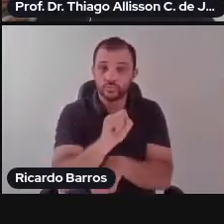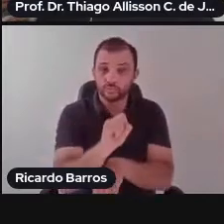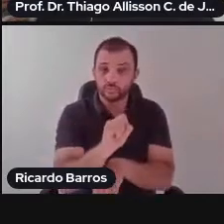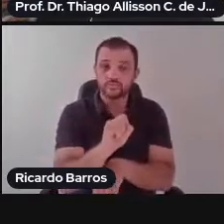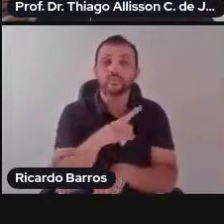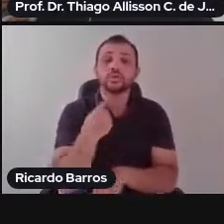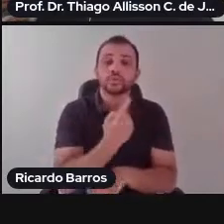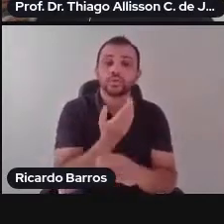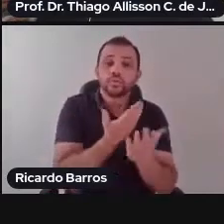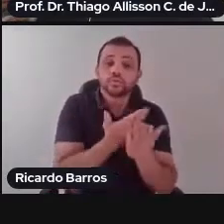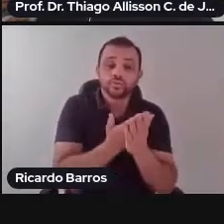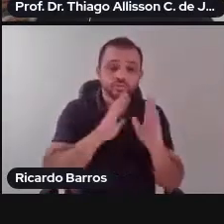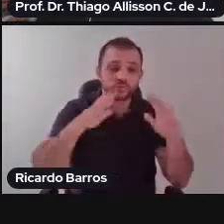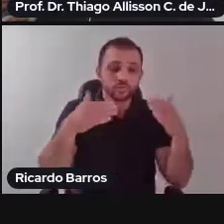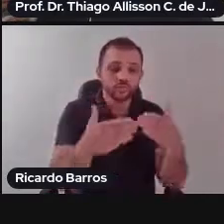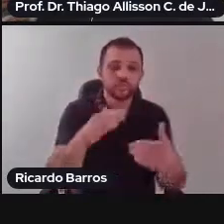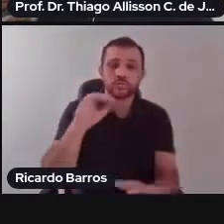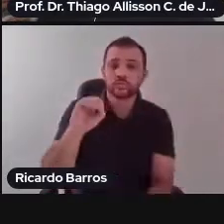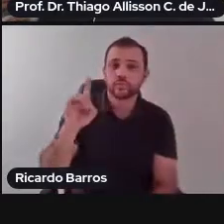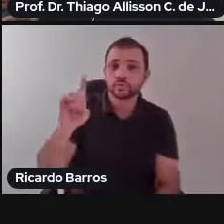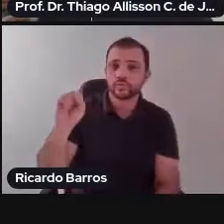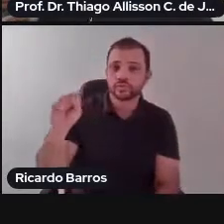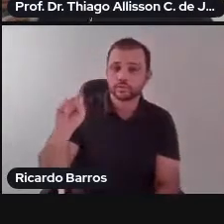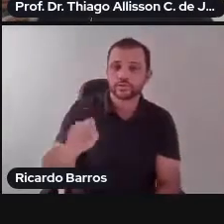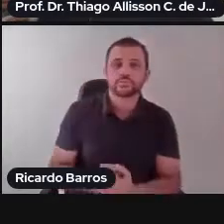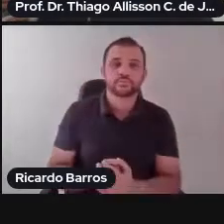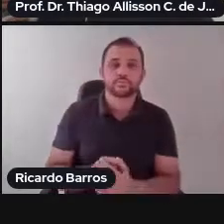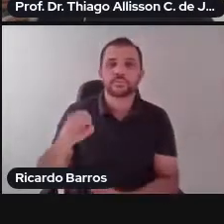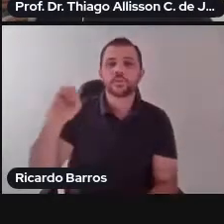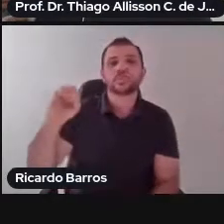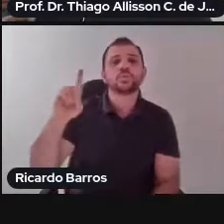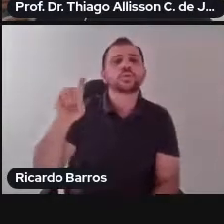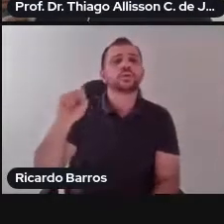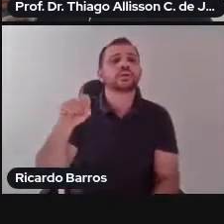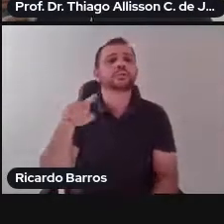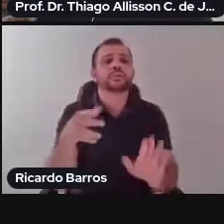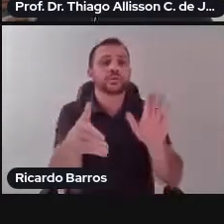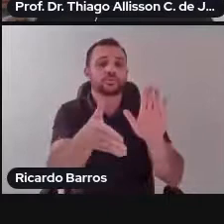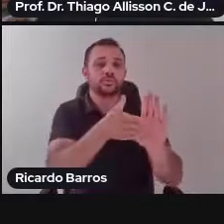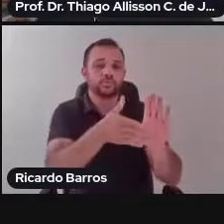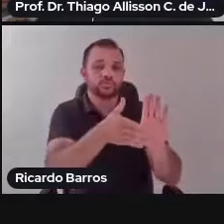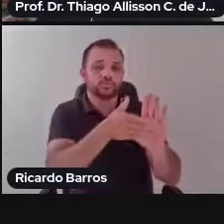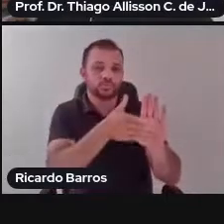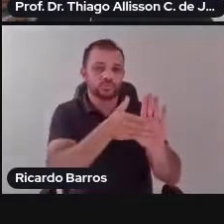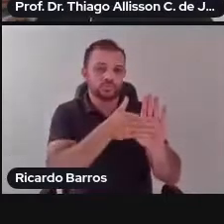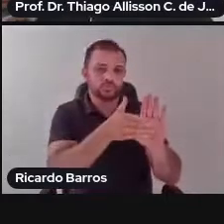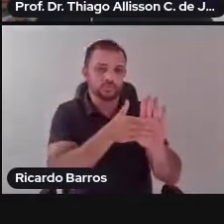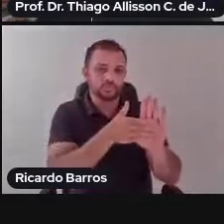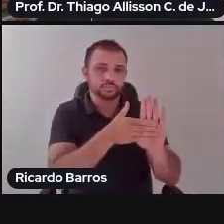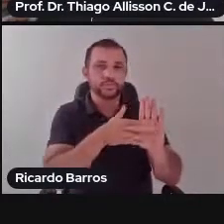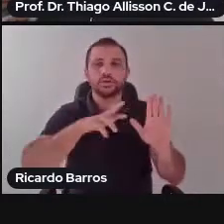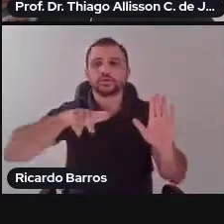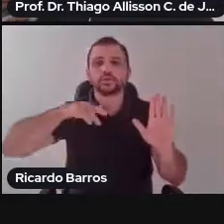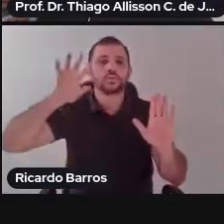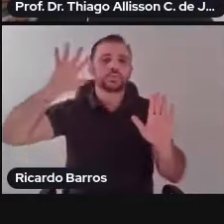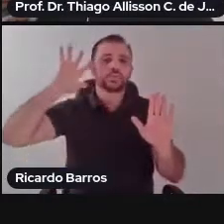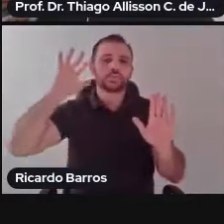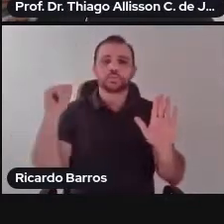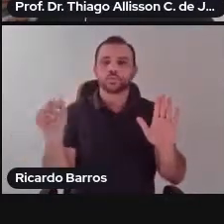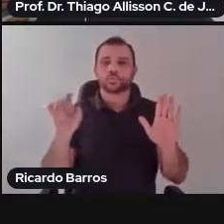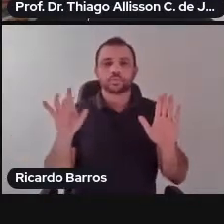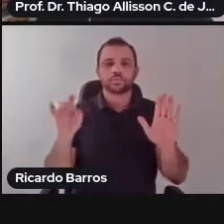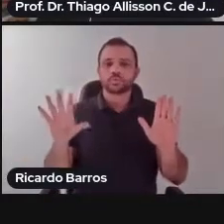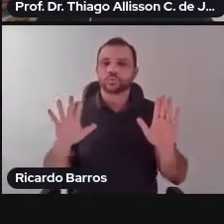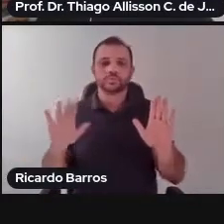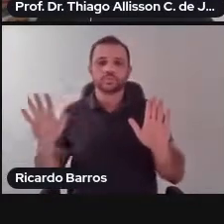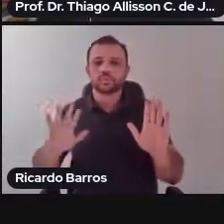justamente, trazer à turma que é uma agenda propositiva, muito mais do que uma reflexão descomprometida e um proselitismo de quem